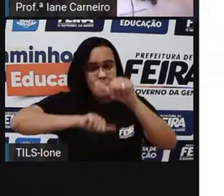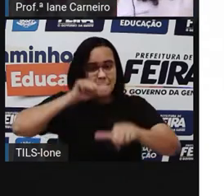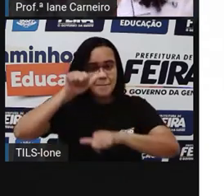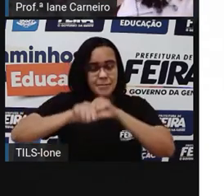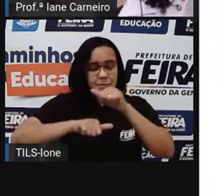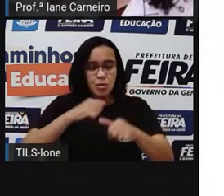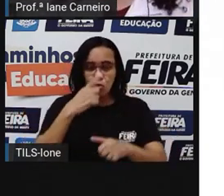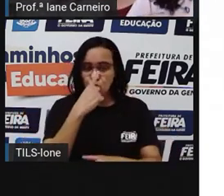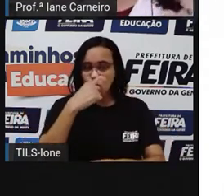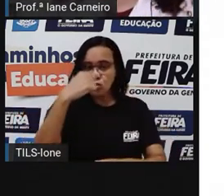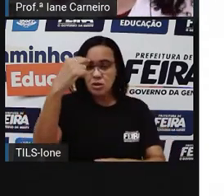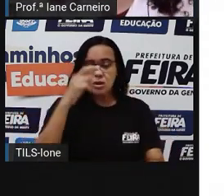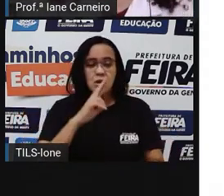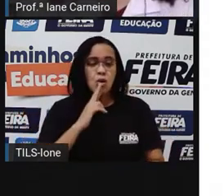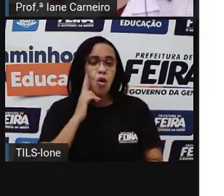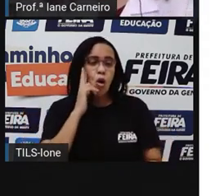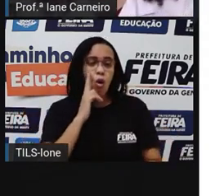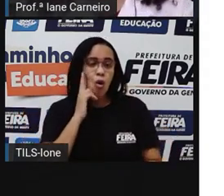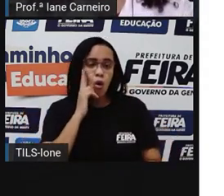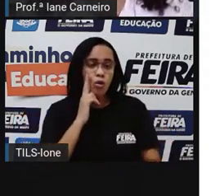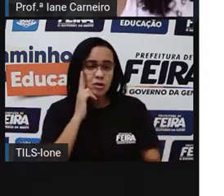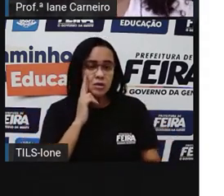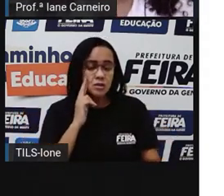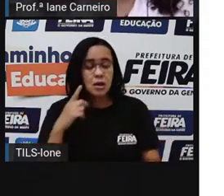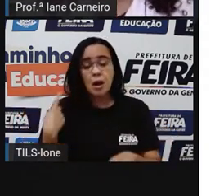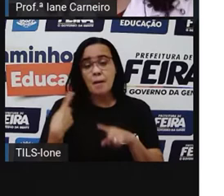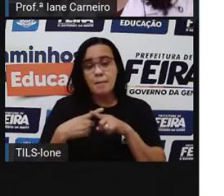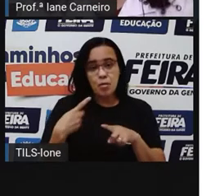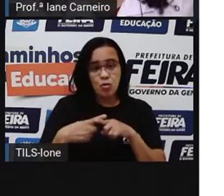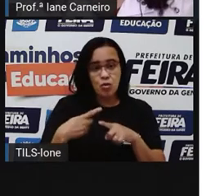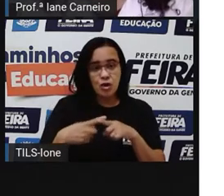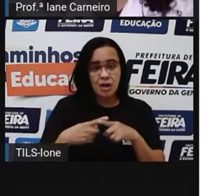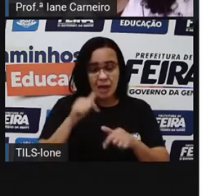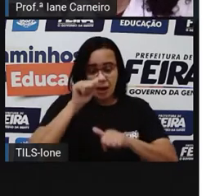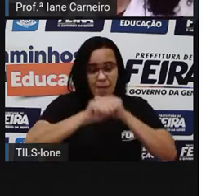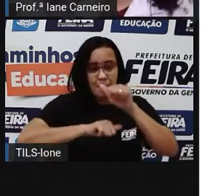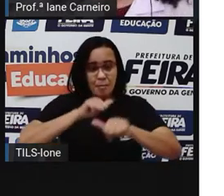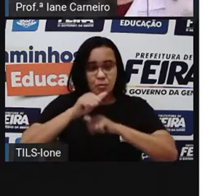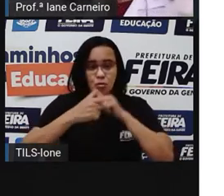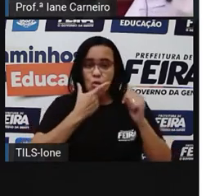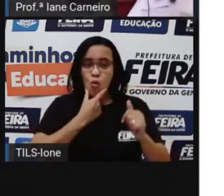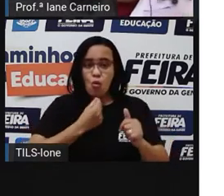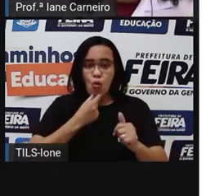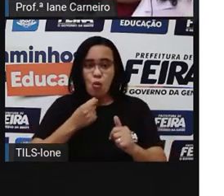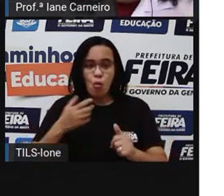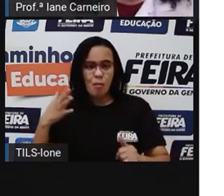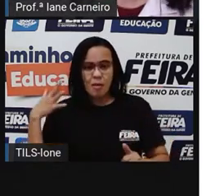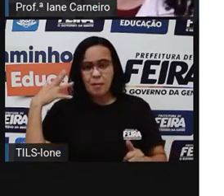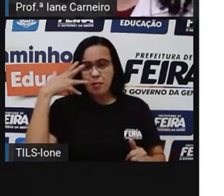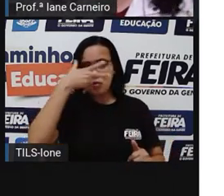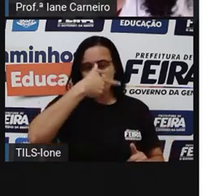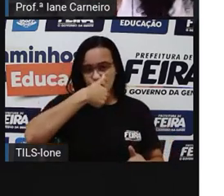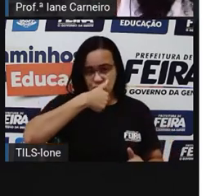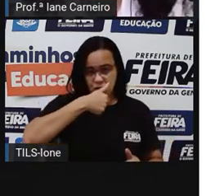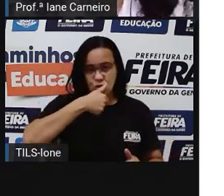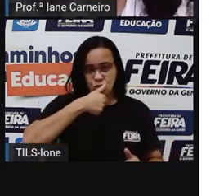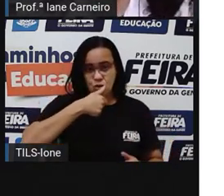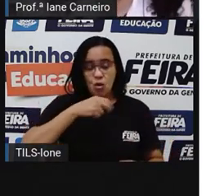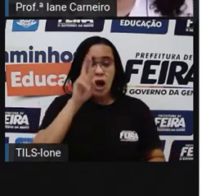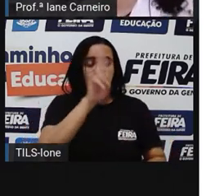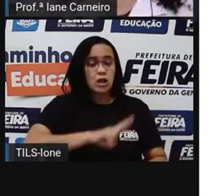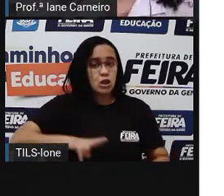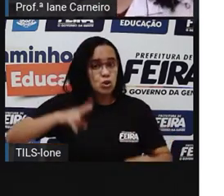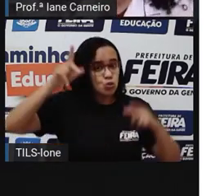lindíssimo, porque ele se transforma num homem muito bonito. E aí, usa o chapéu para esconder o buraquinho na cabeça do boto,